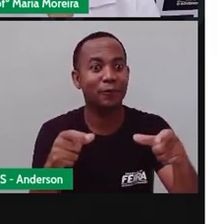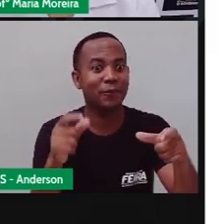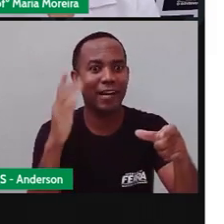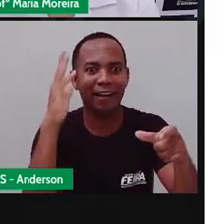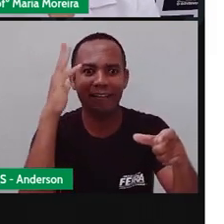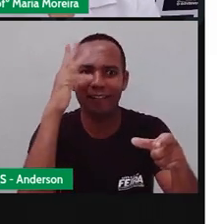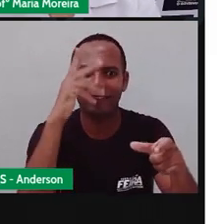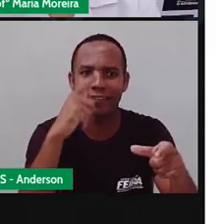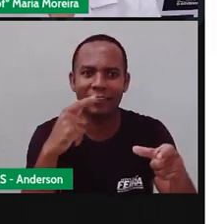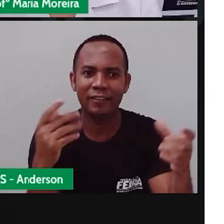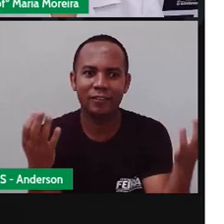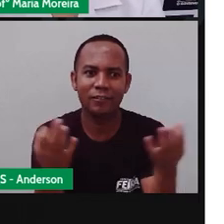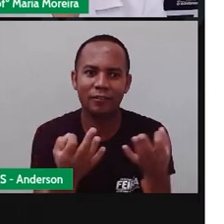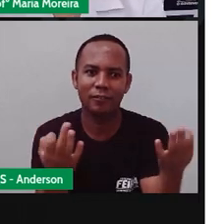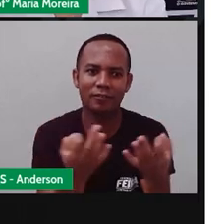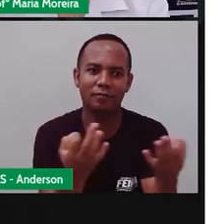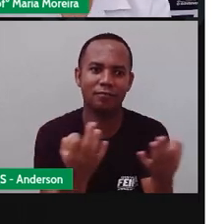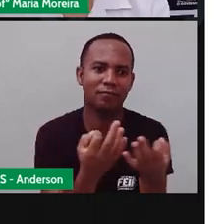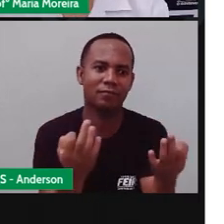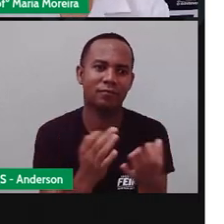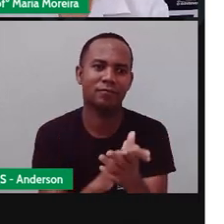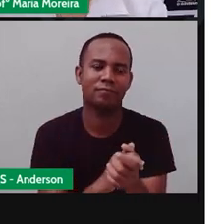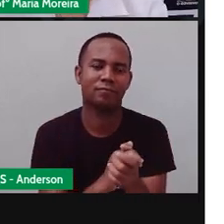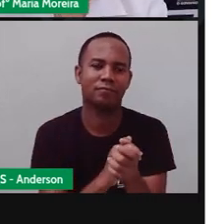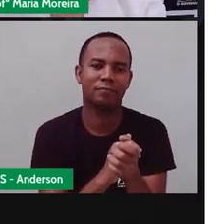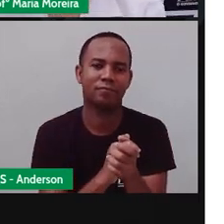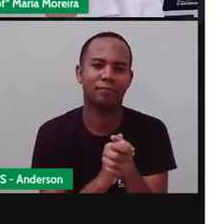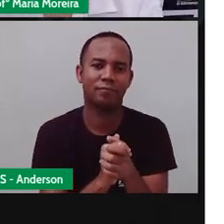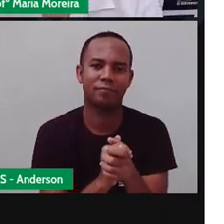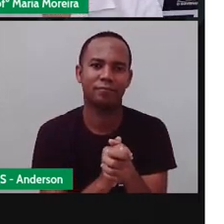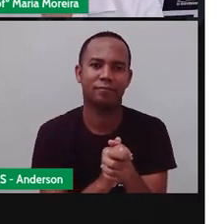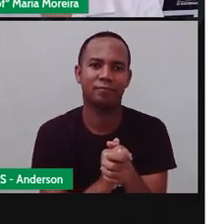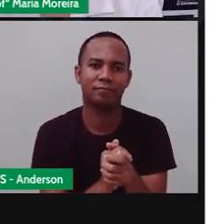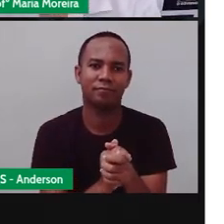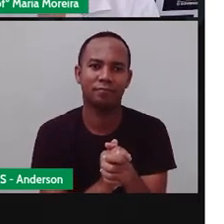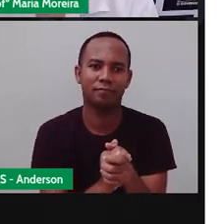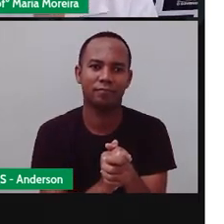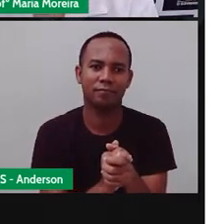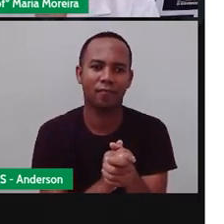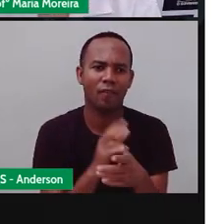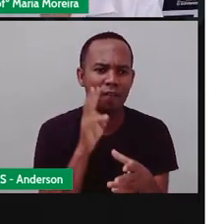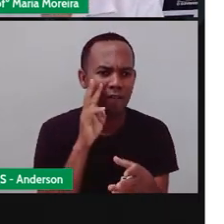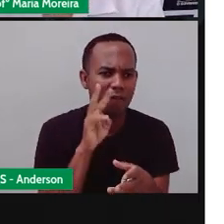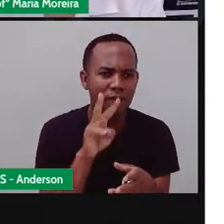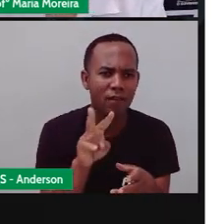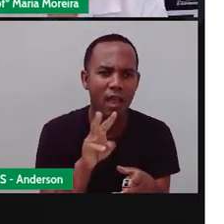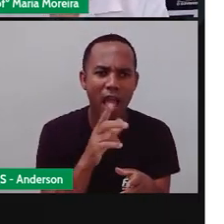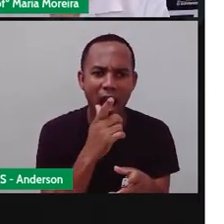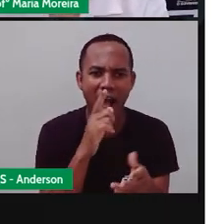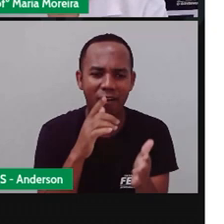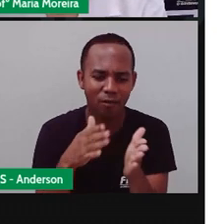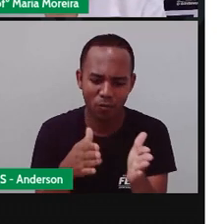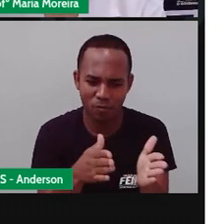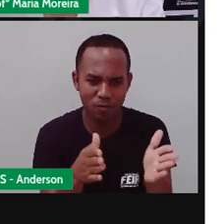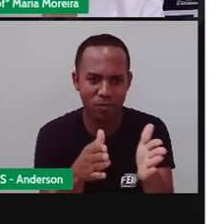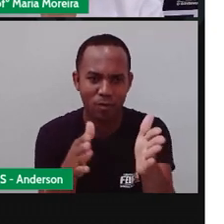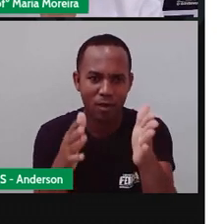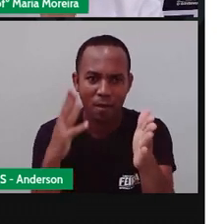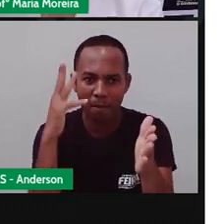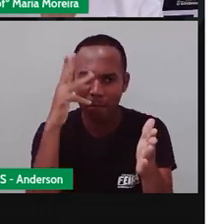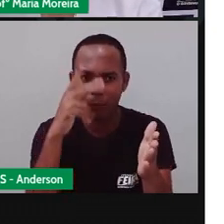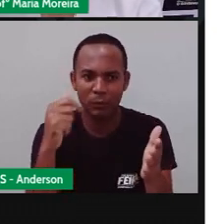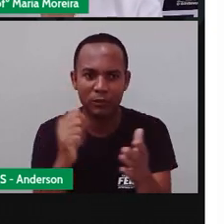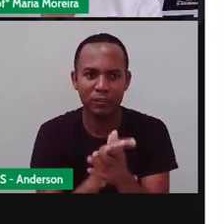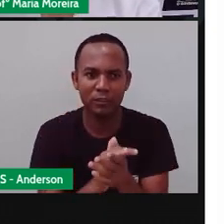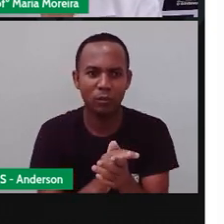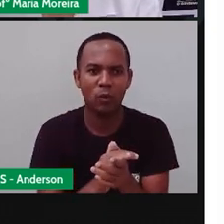Um lugar. Um lugar bonito. E você disse assim, olha, que rio bonito! Esse rio,